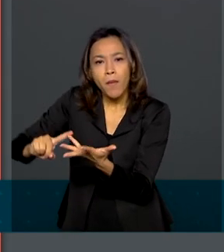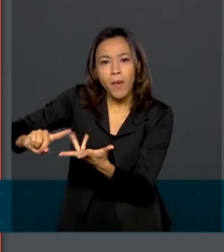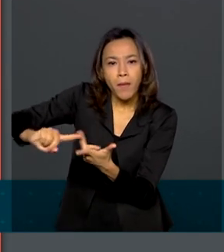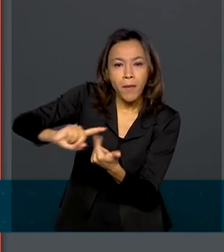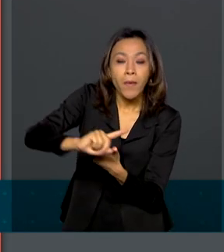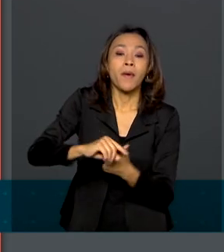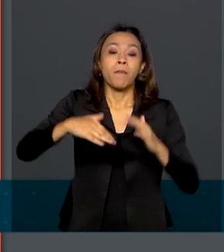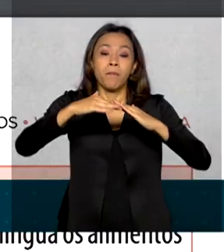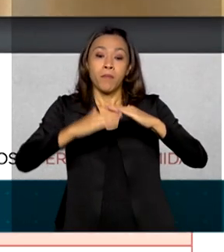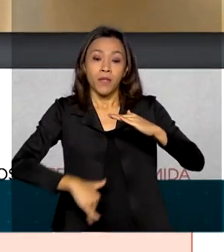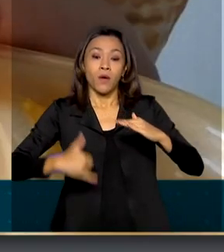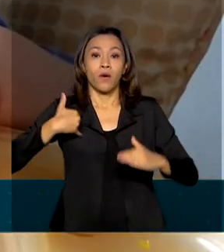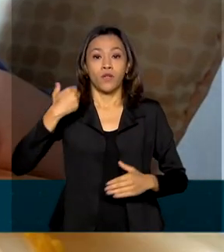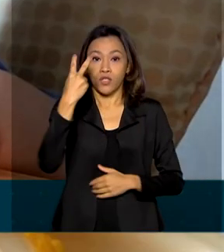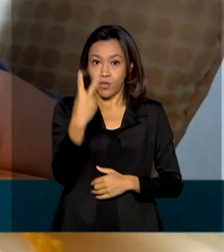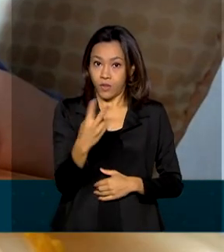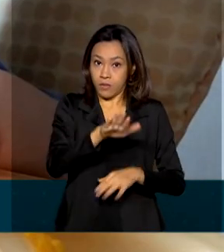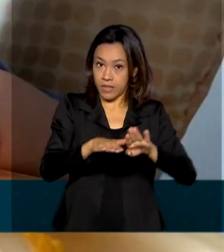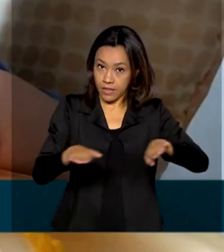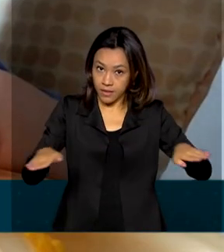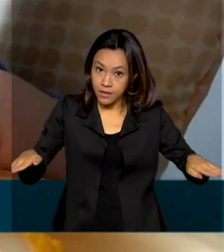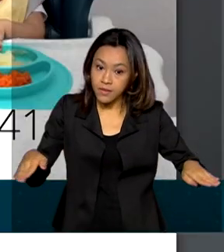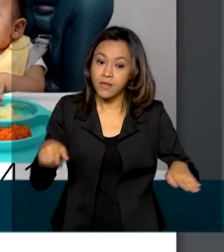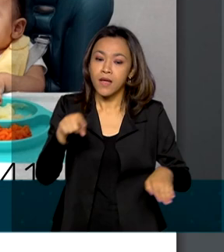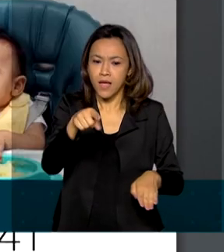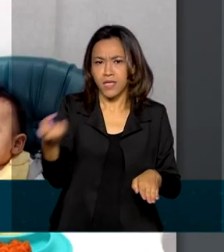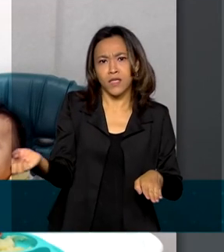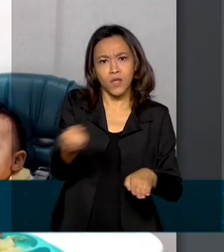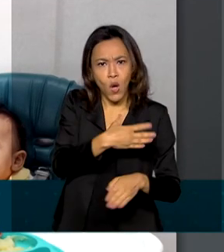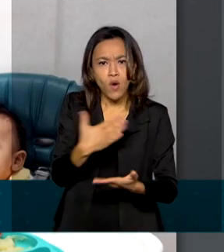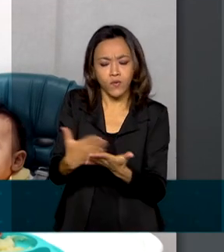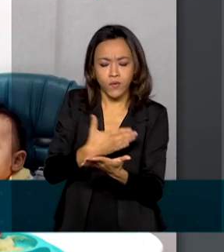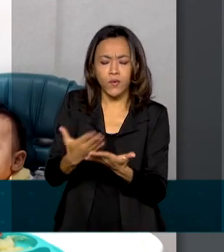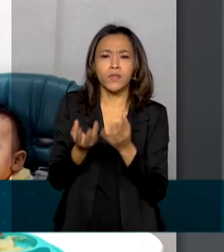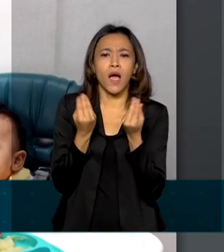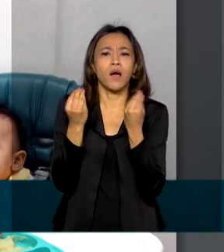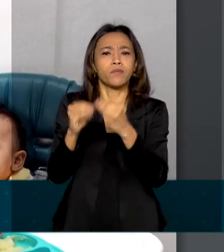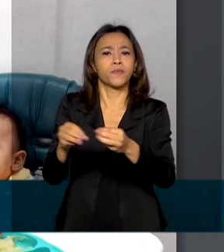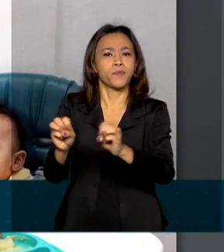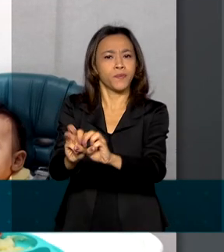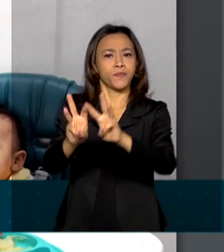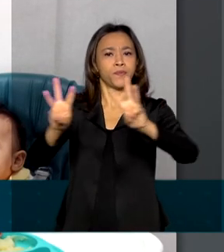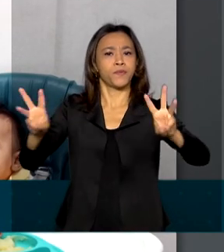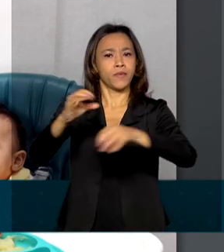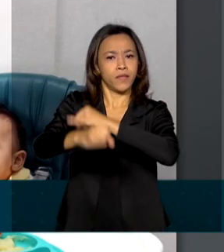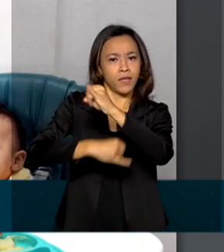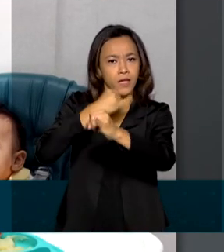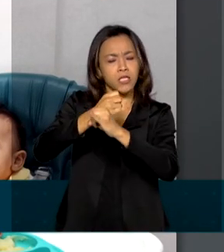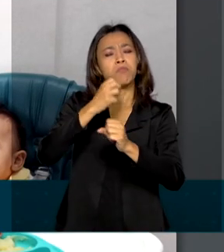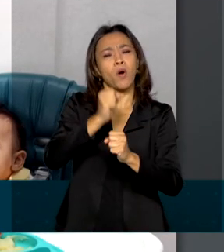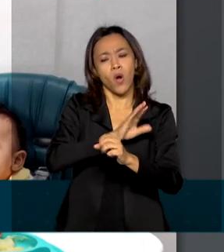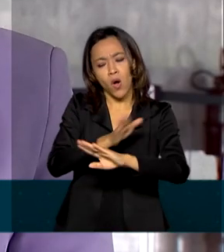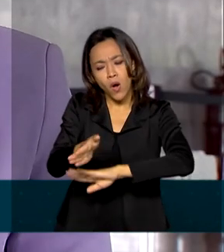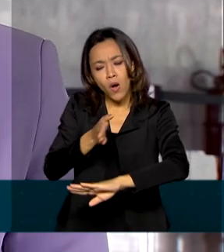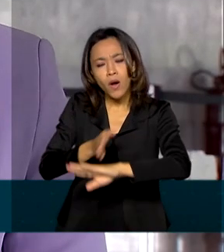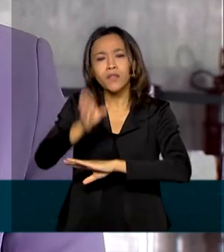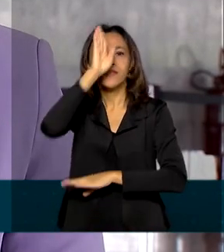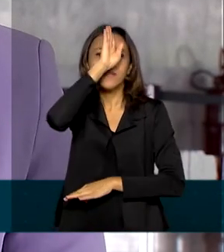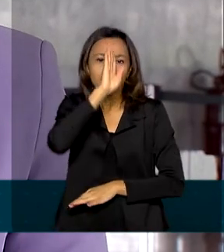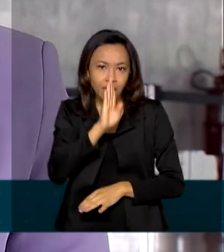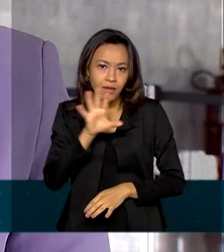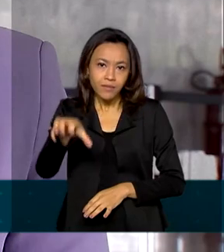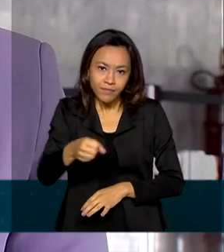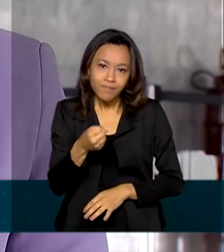Menores de 2 Anos. A nova edição está disponível na internet e pode ser acessada de graça. A